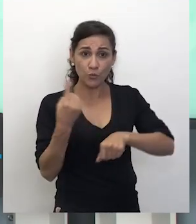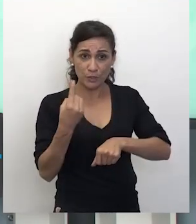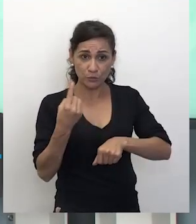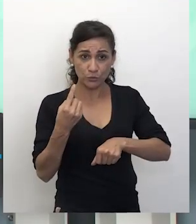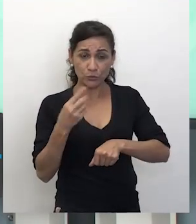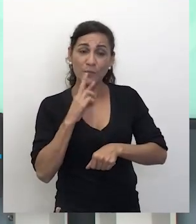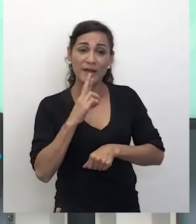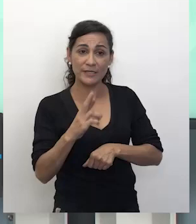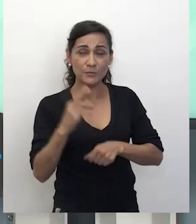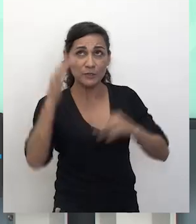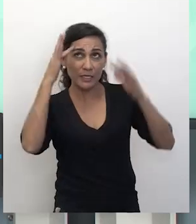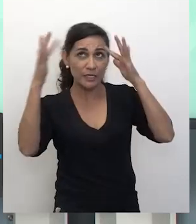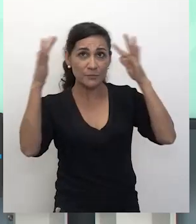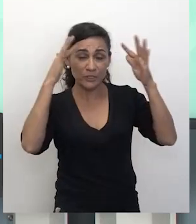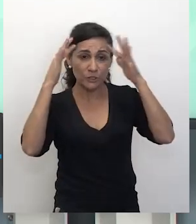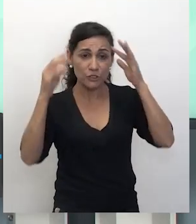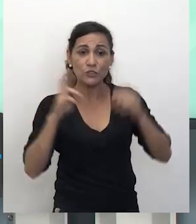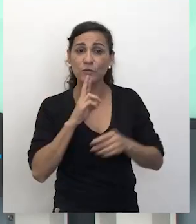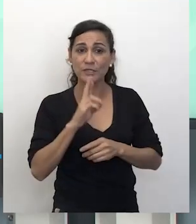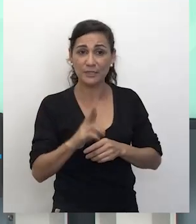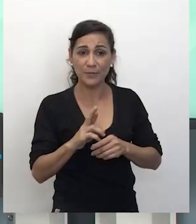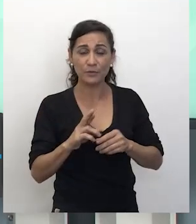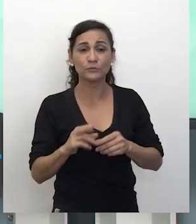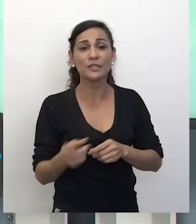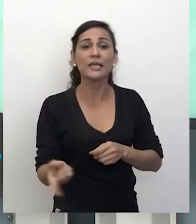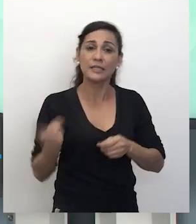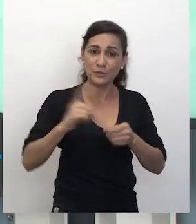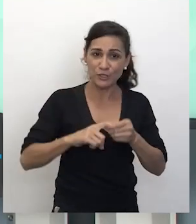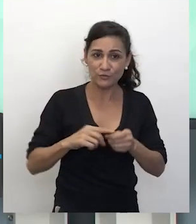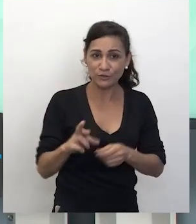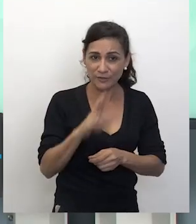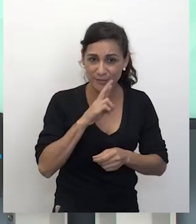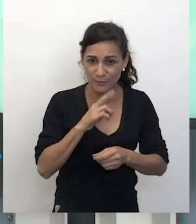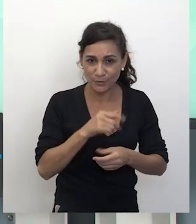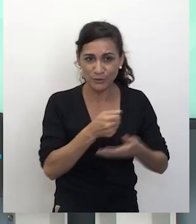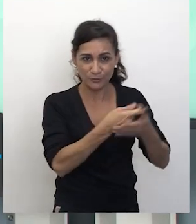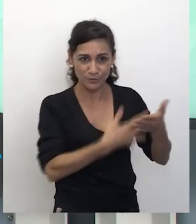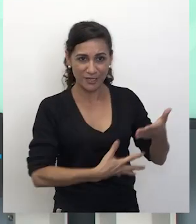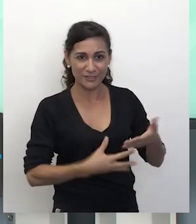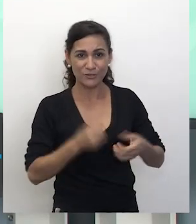responder, refletir sobre essa questão e nós voltamos com essas respostas de vocês.